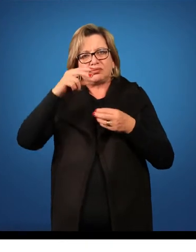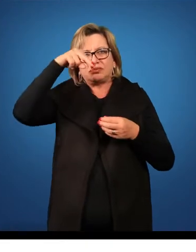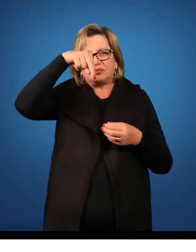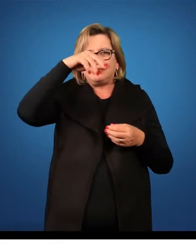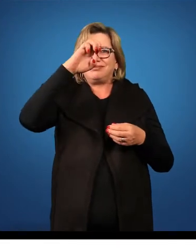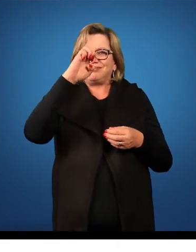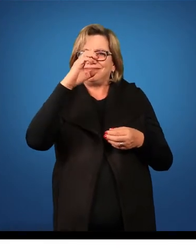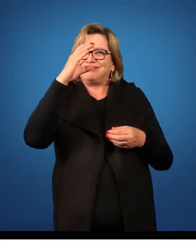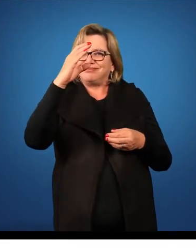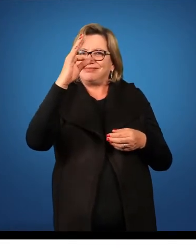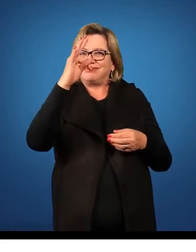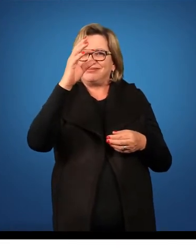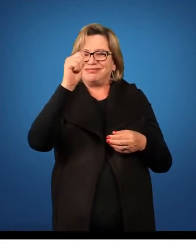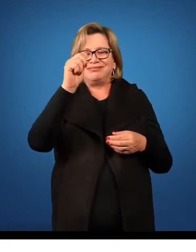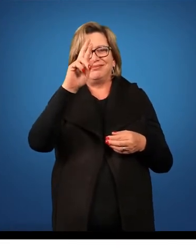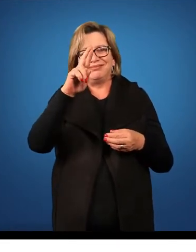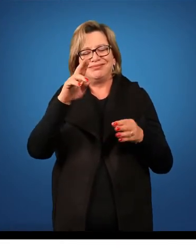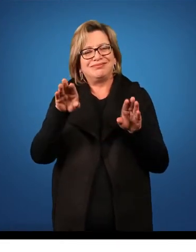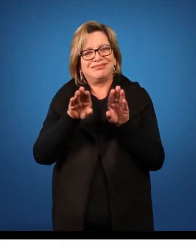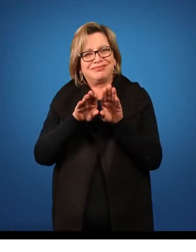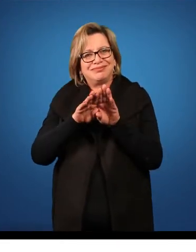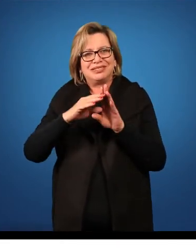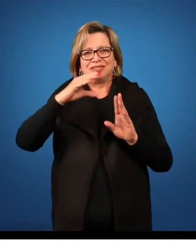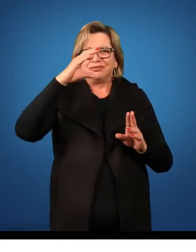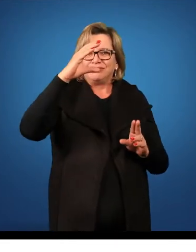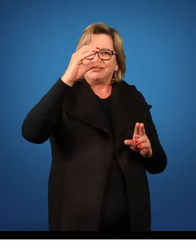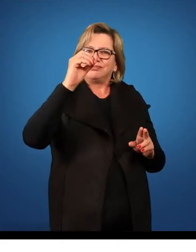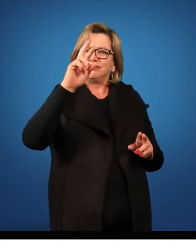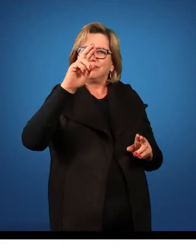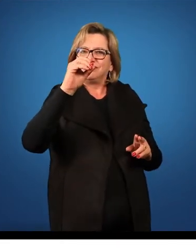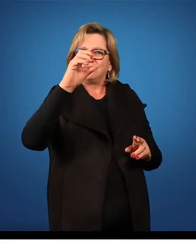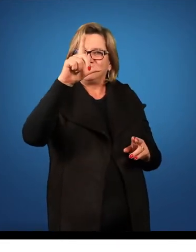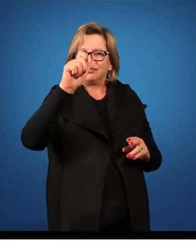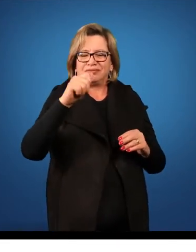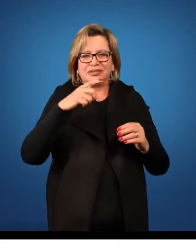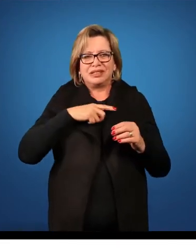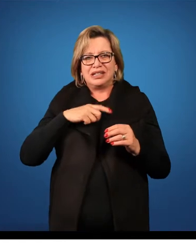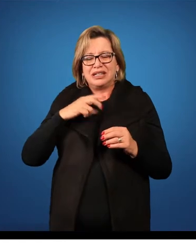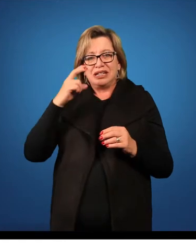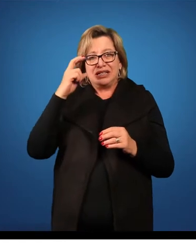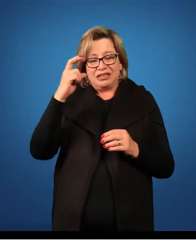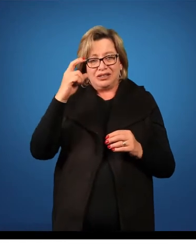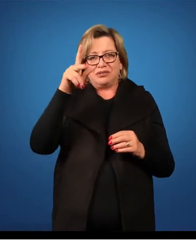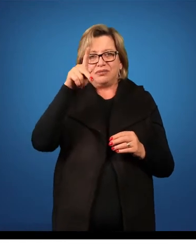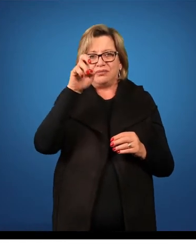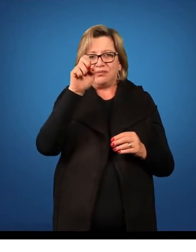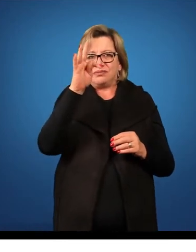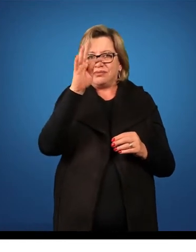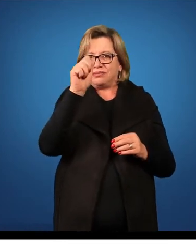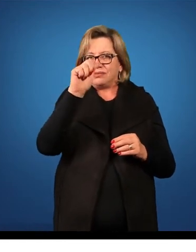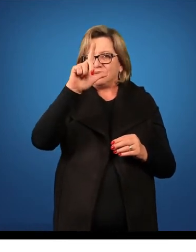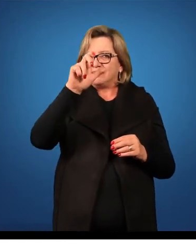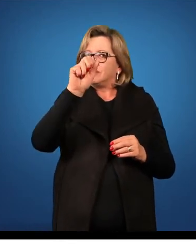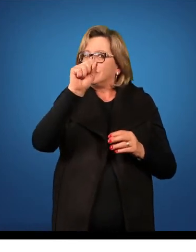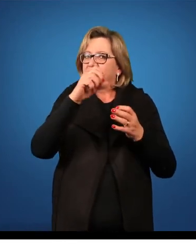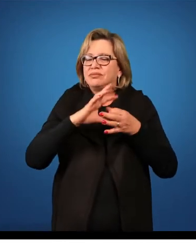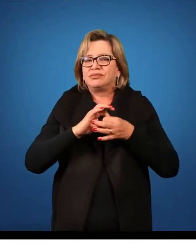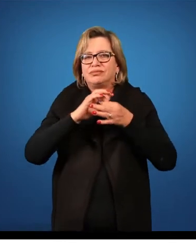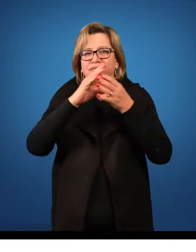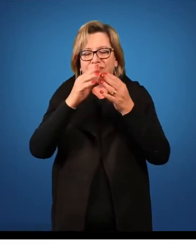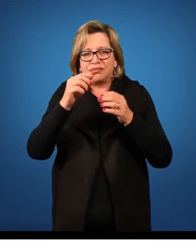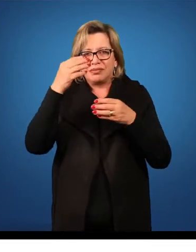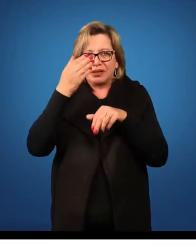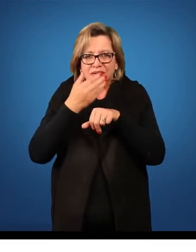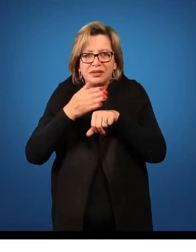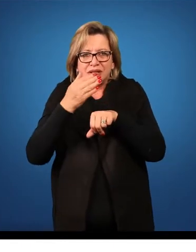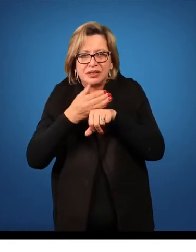néctar. A corola apresenta cinco pétalas livres, sendo de alipétala. Essas estruturas brancas,